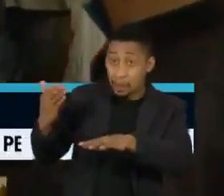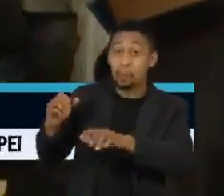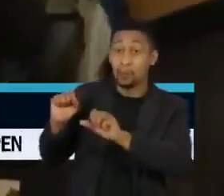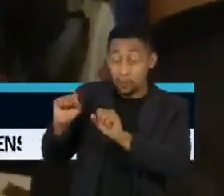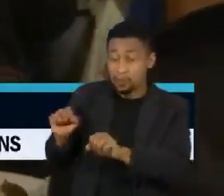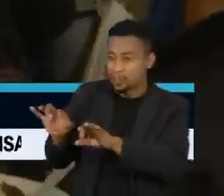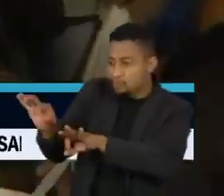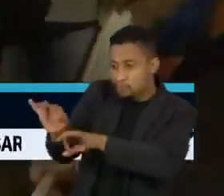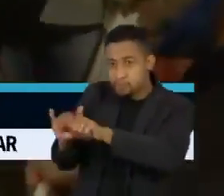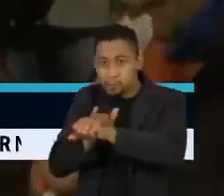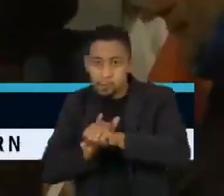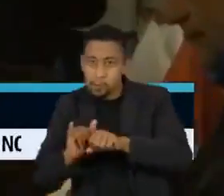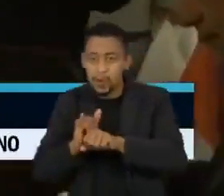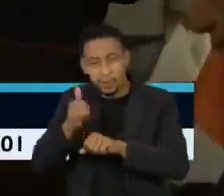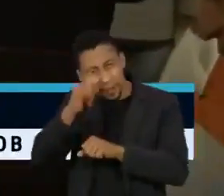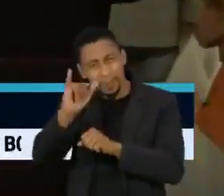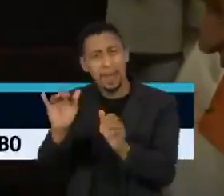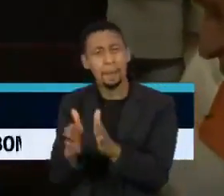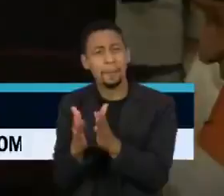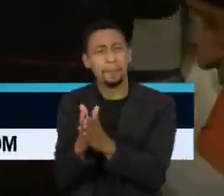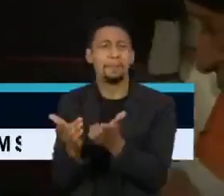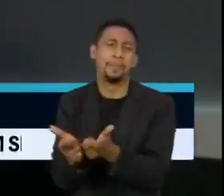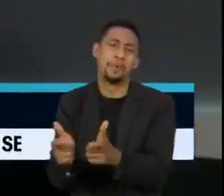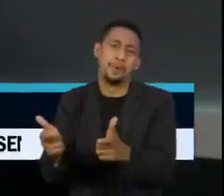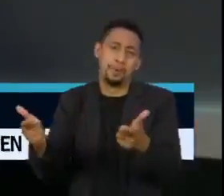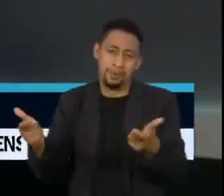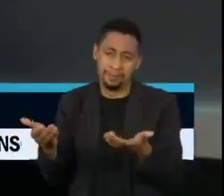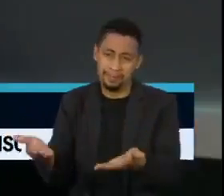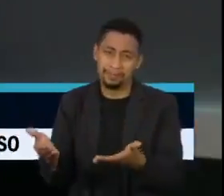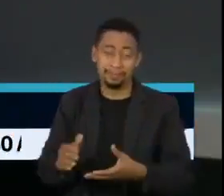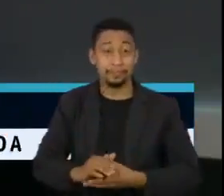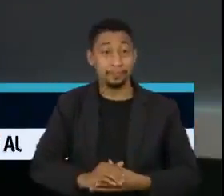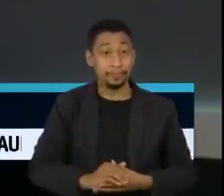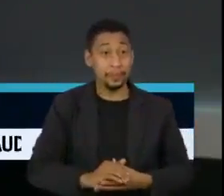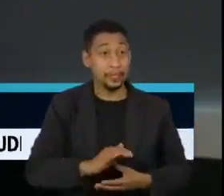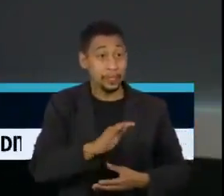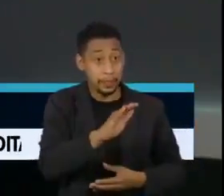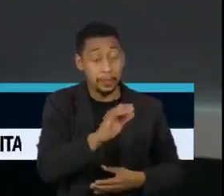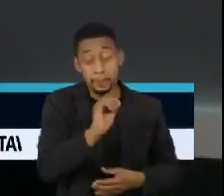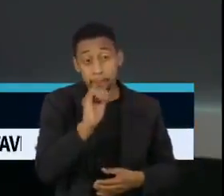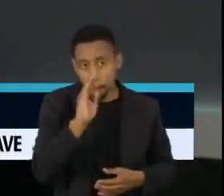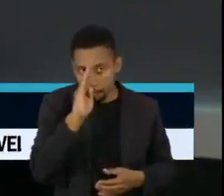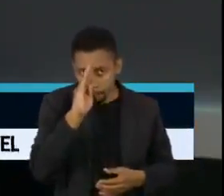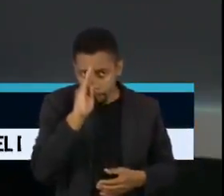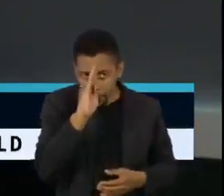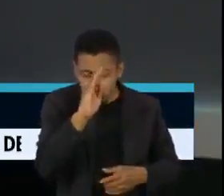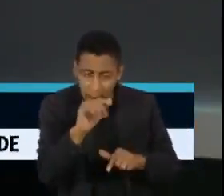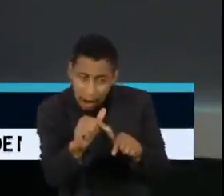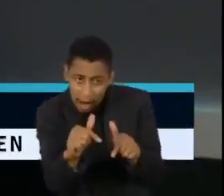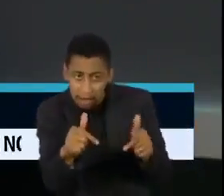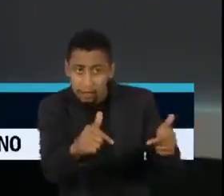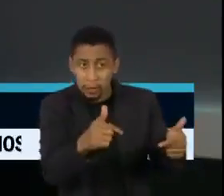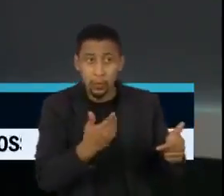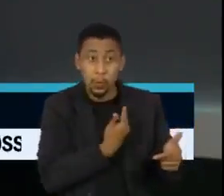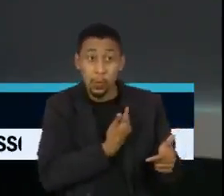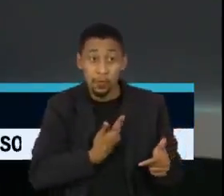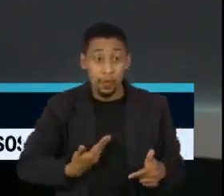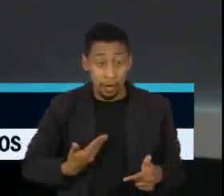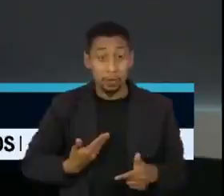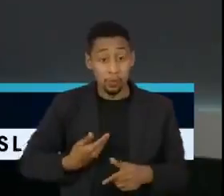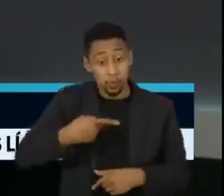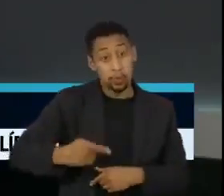pobreza, se a tivesse uma política pública mais adequada. A principal aposta do governo do Estado brasileiro para